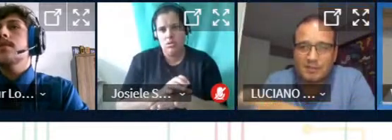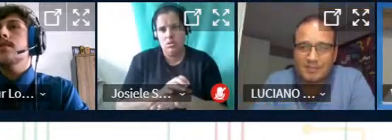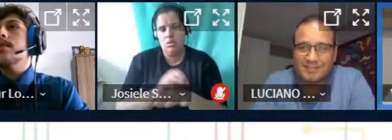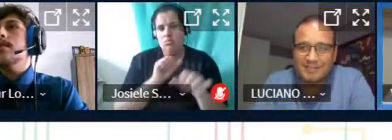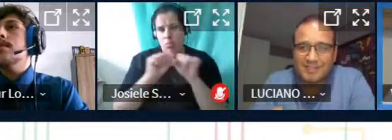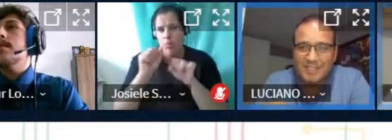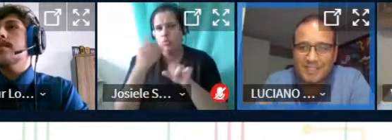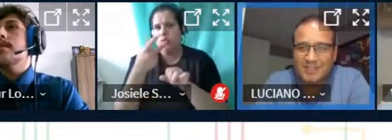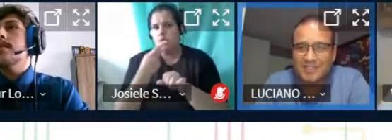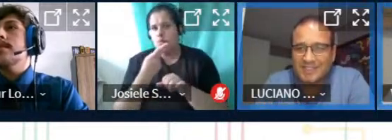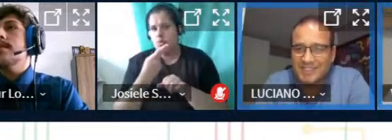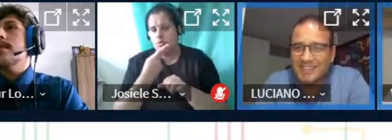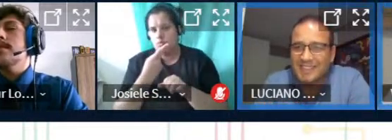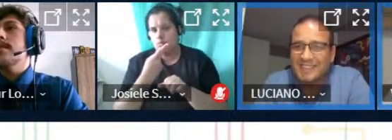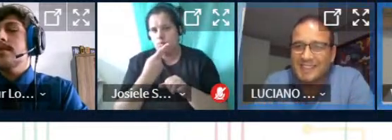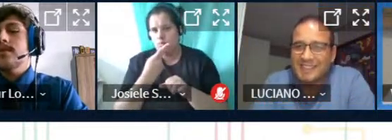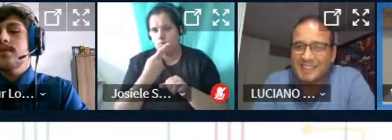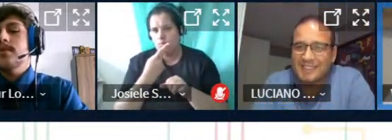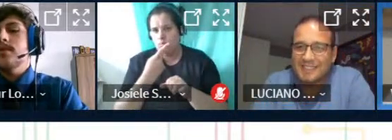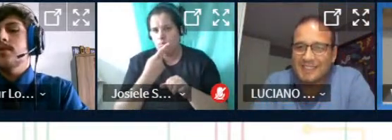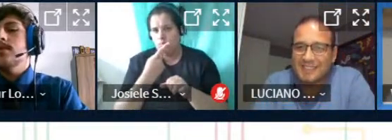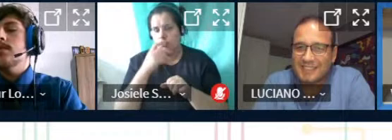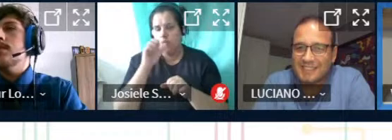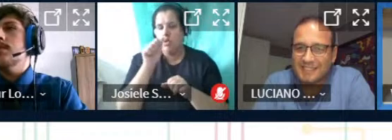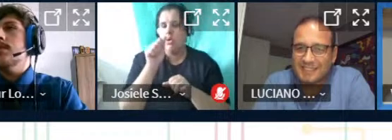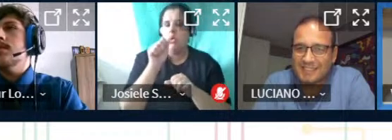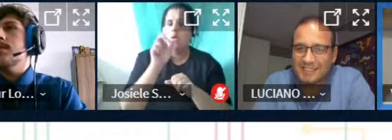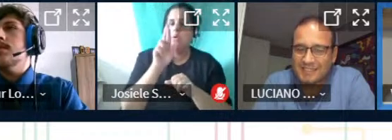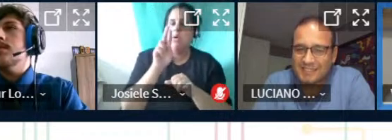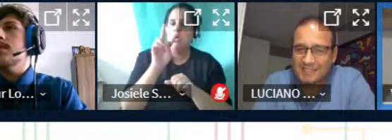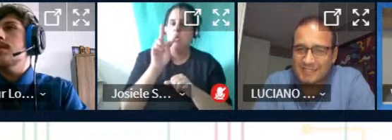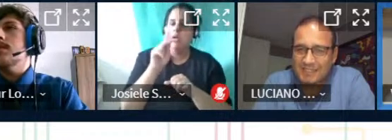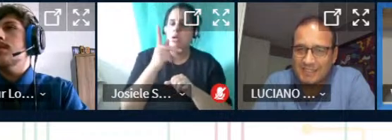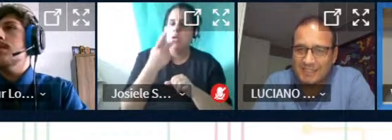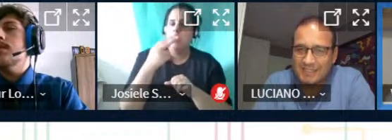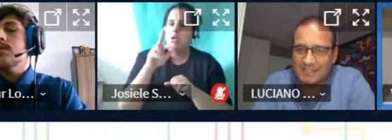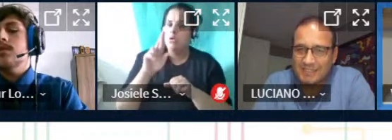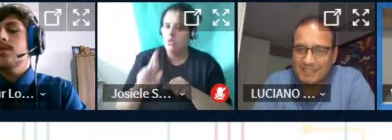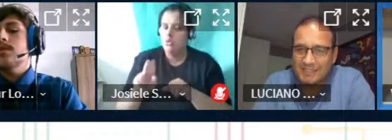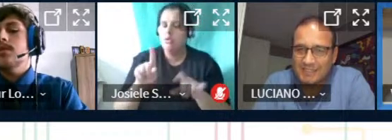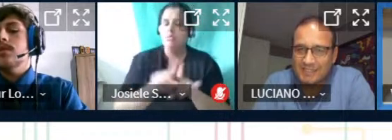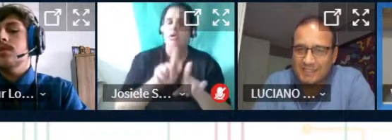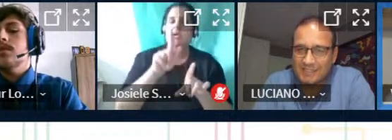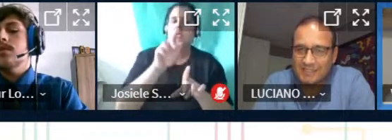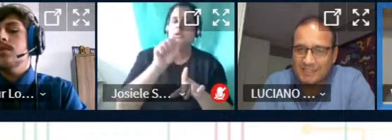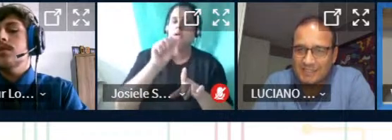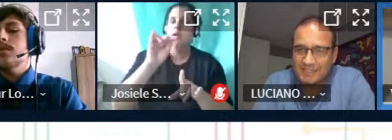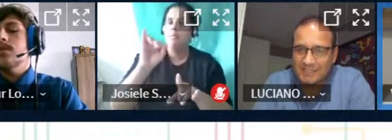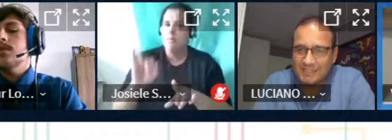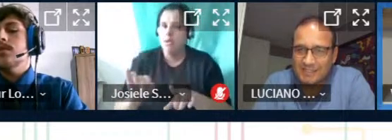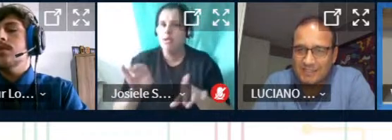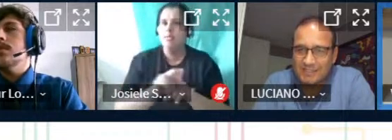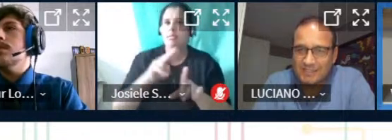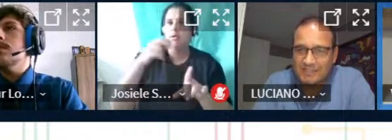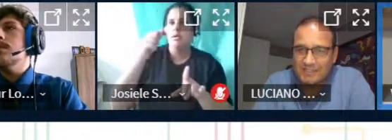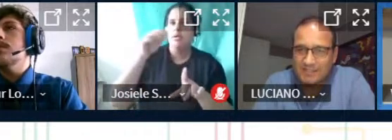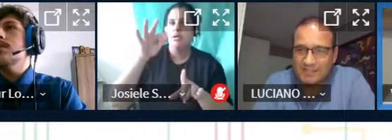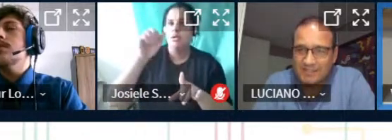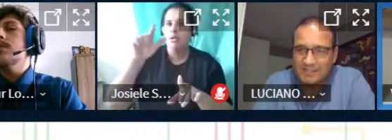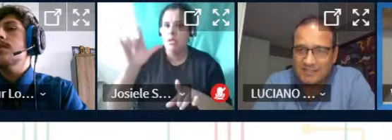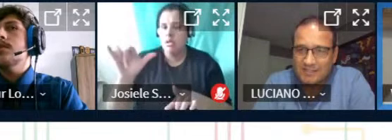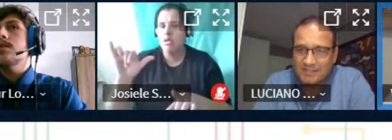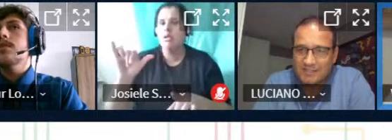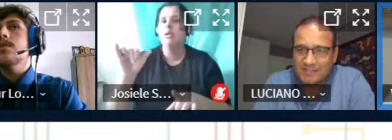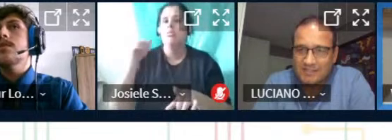um o Arthur o Arthur a Gabi e a Nátaly que são os nossos bolsistas nesse ano